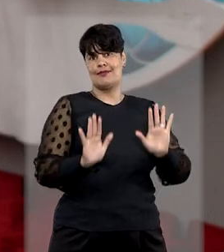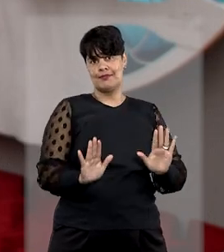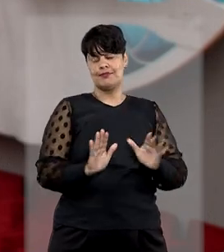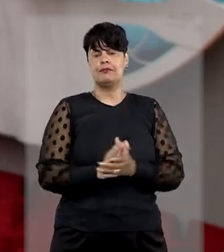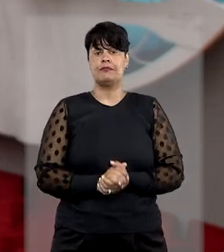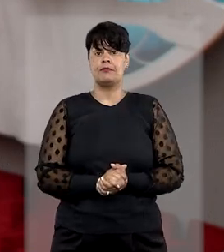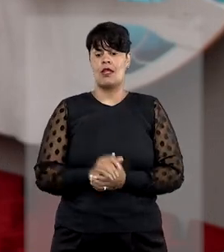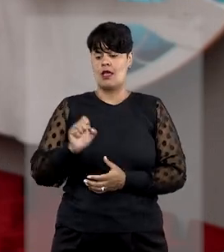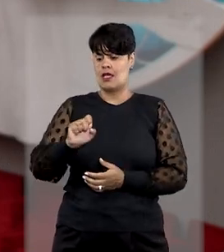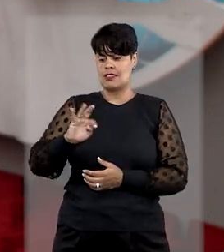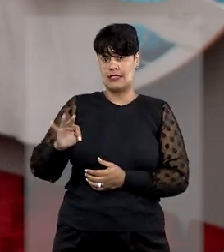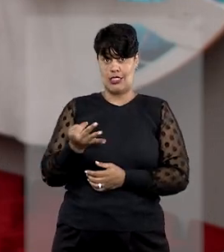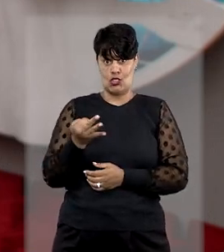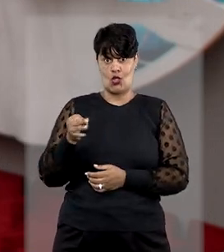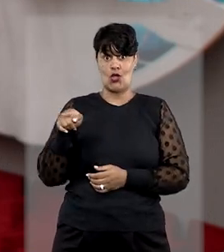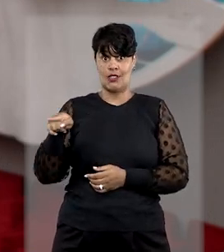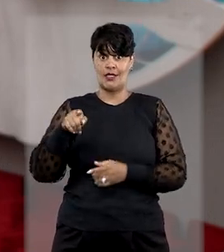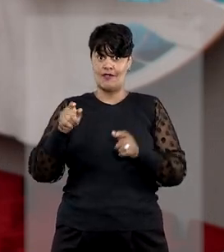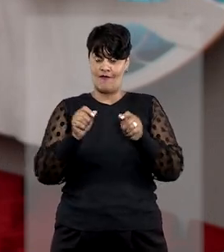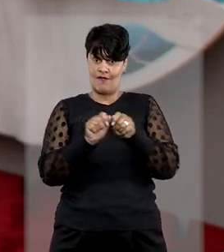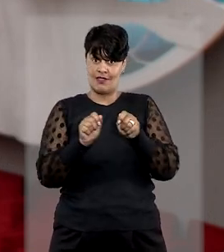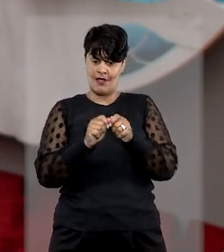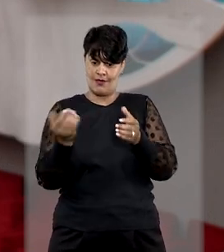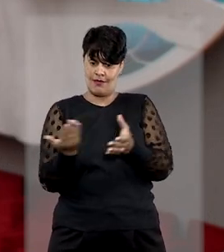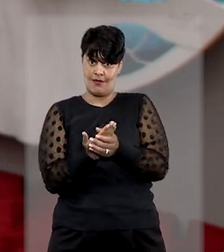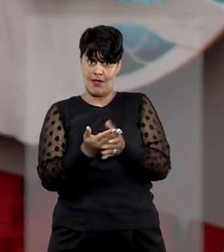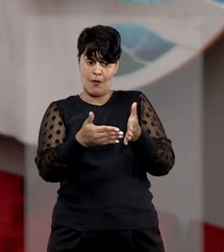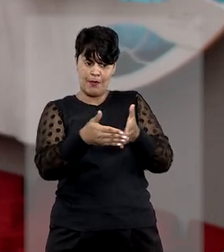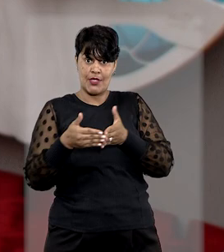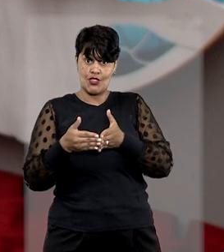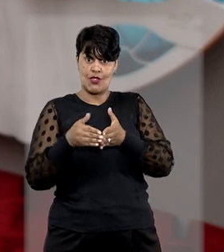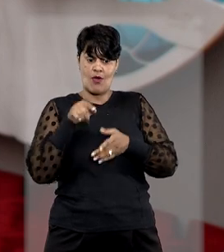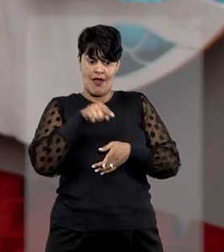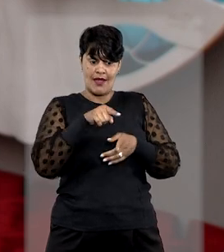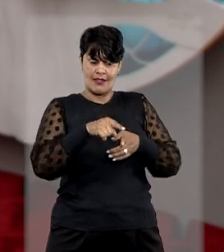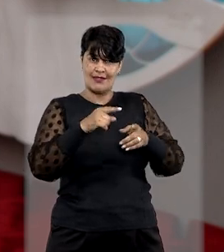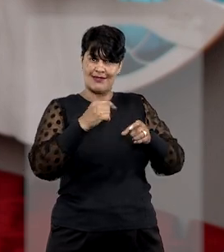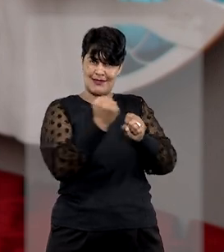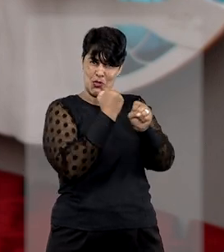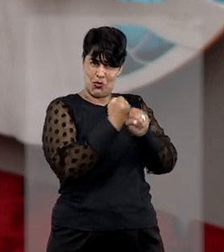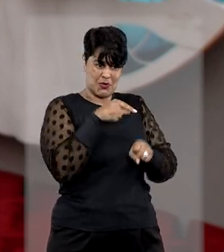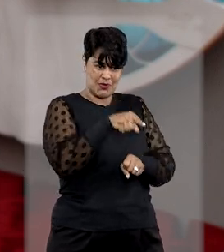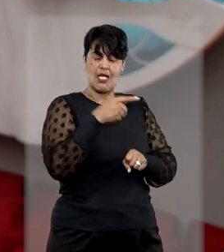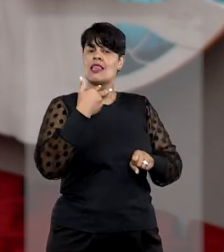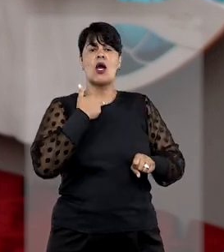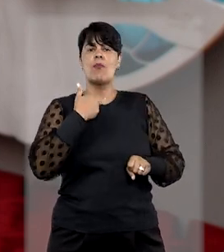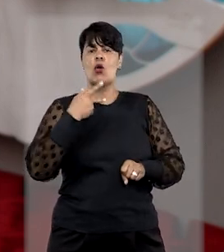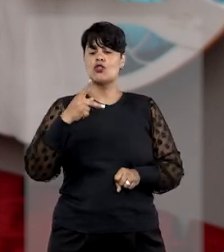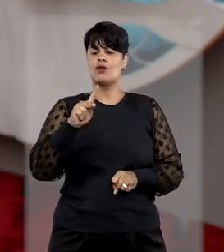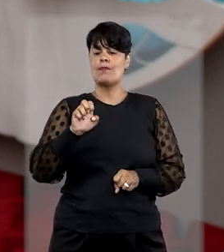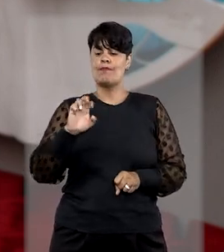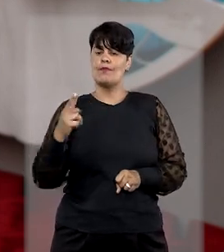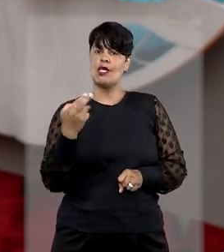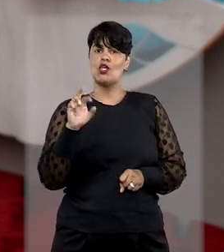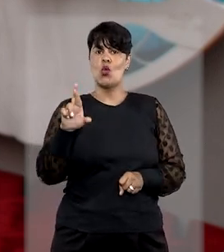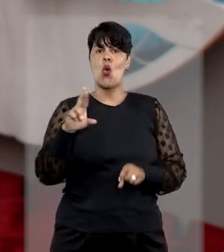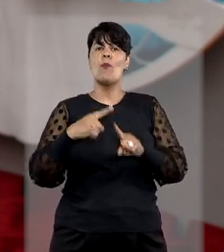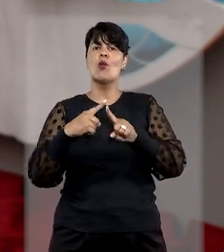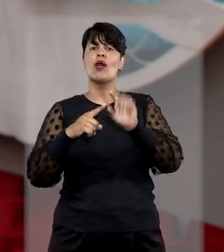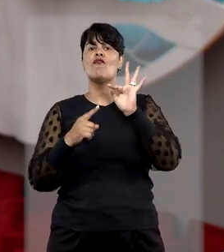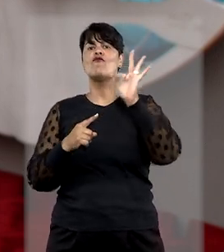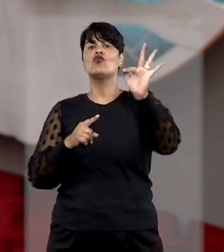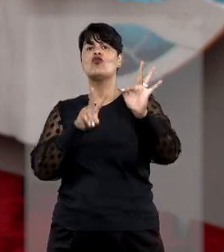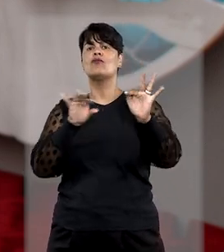proprietários pediram que fosse reconhecida a impenhorabilidade do imóvel, alegando que se trata de futura moradia.